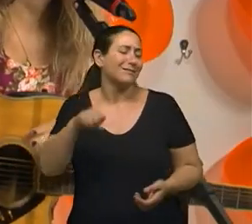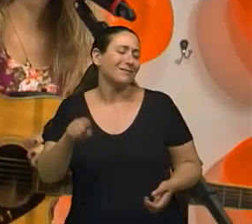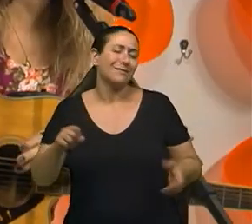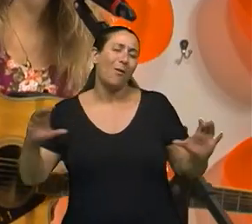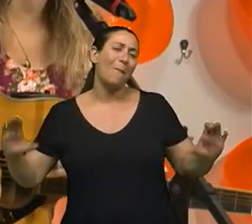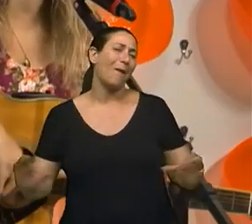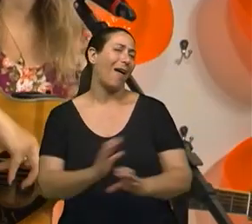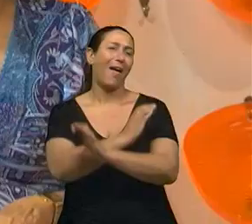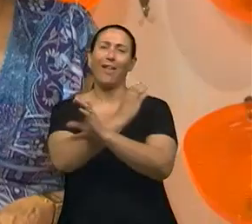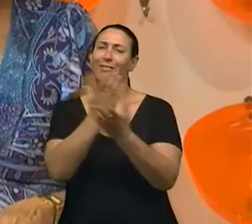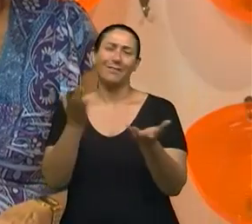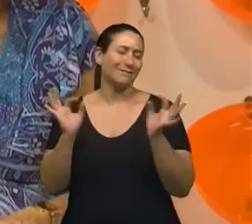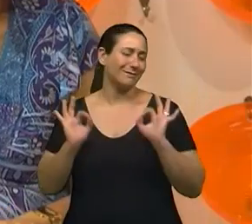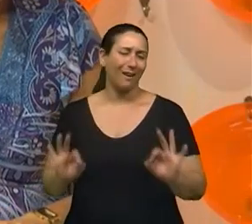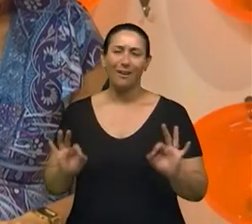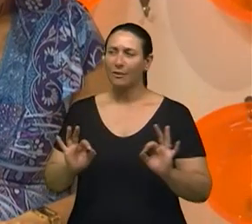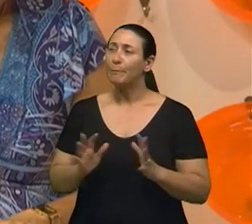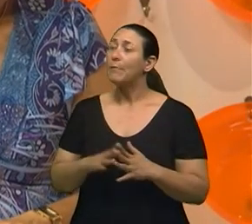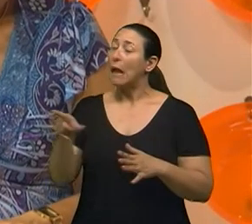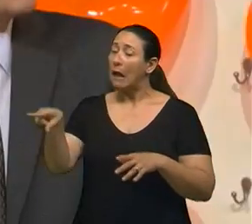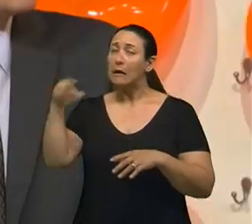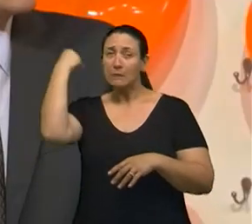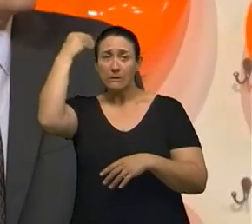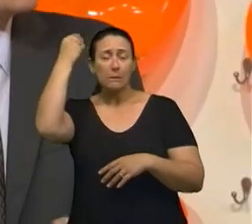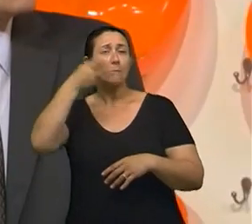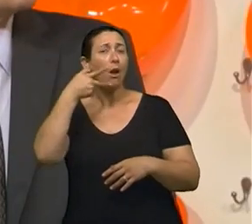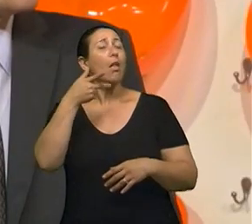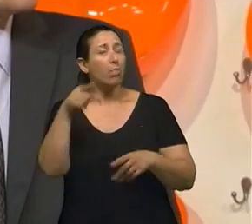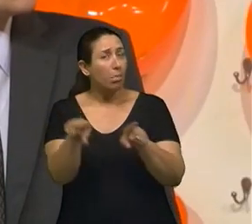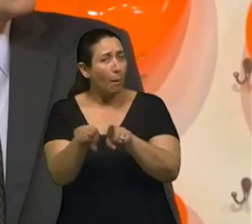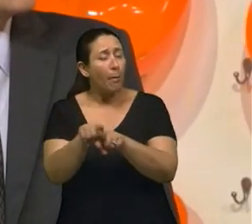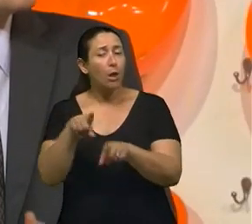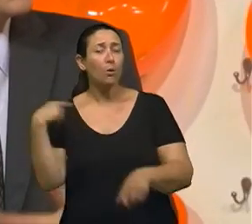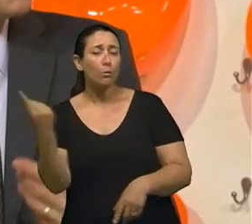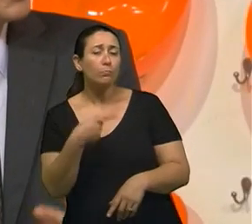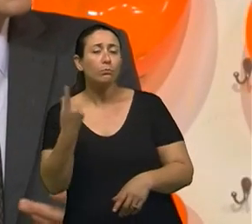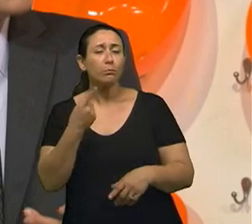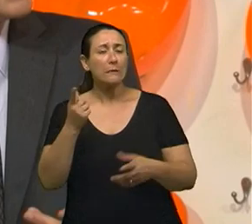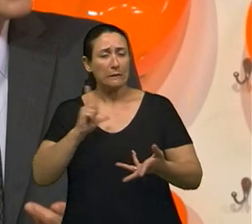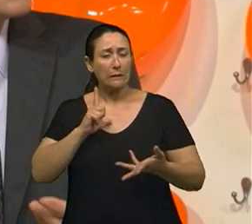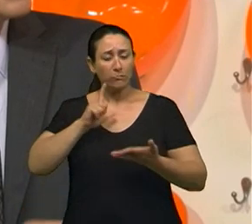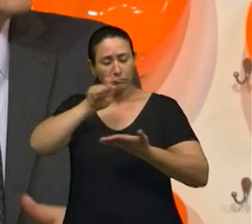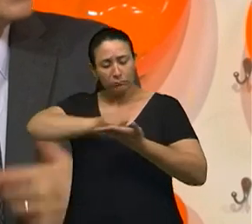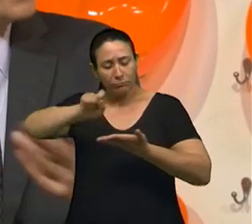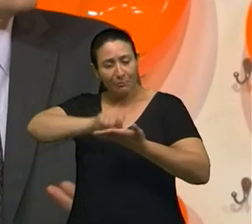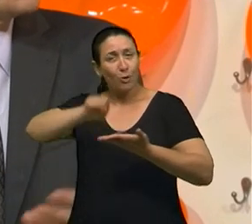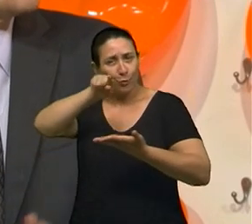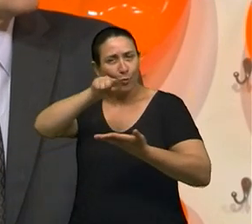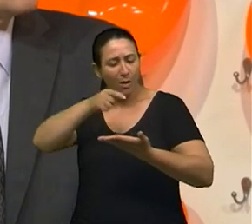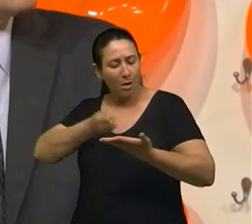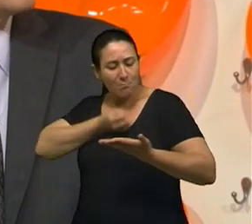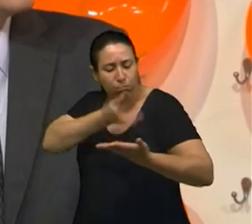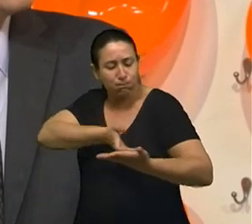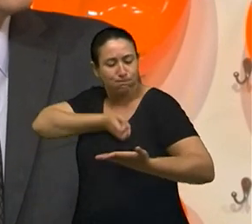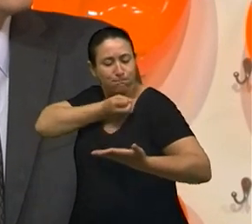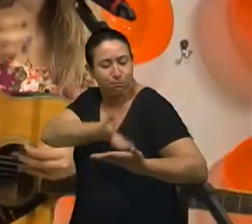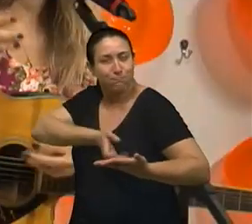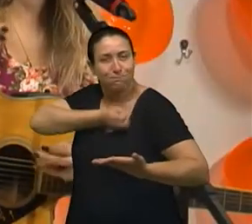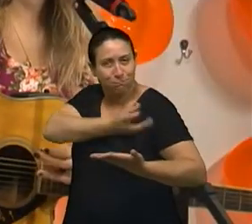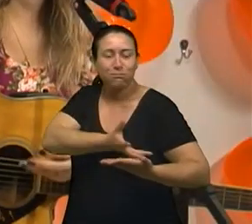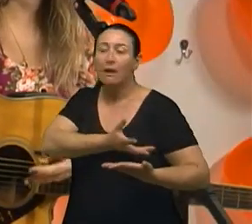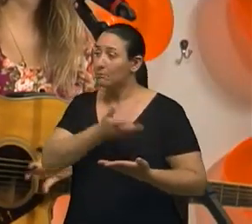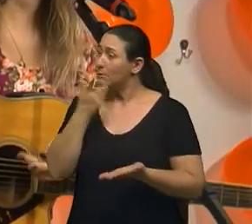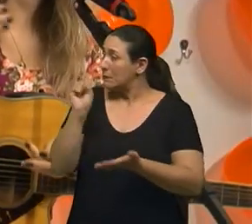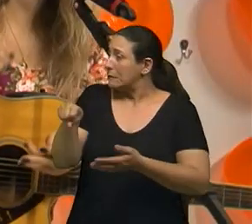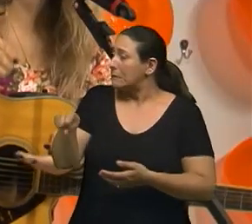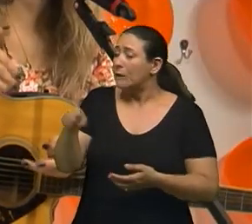Sem ela, eu não existo. E é como tu te comunica também, né? Porque, como tu é compositora, tu tem coisas pra dizer, então tu... E eu me sinto, acima de